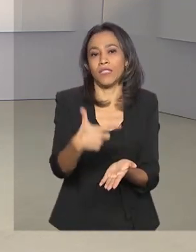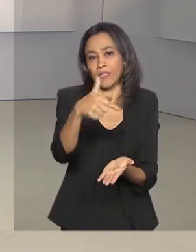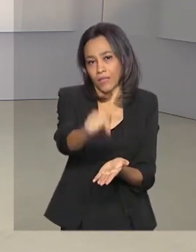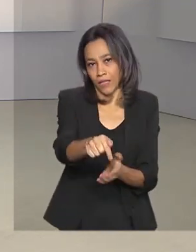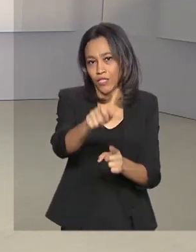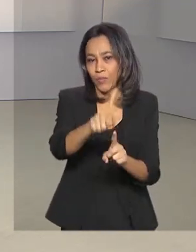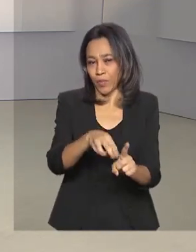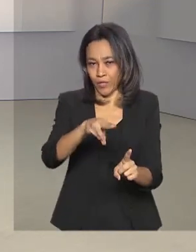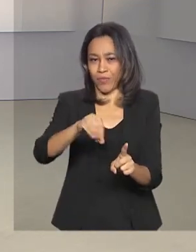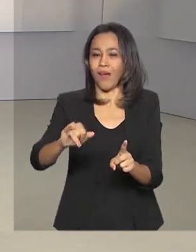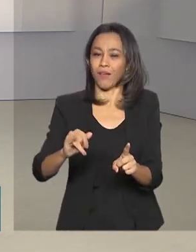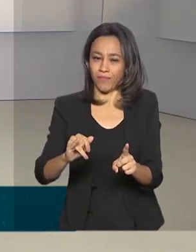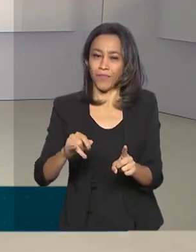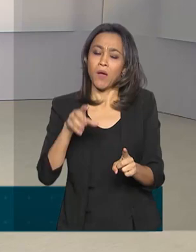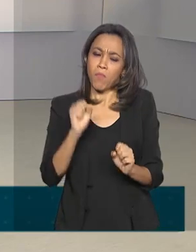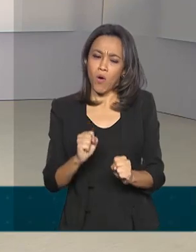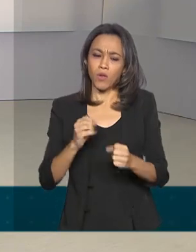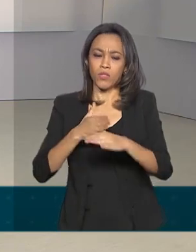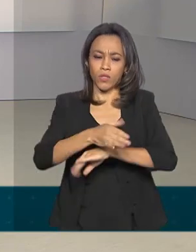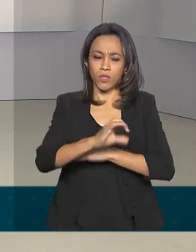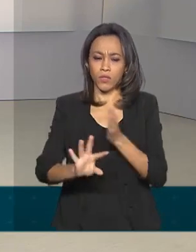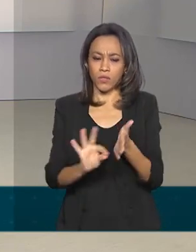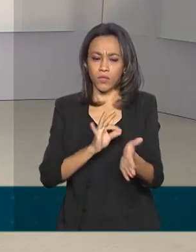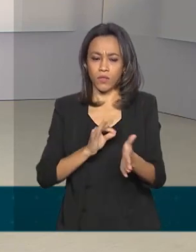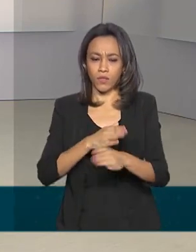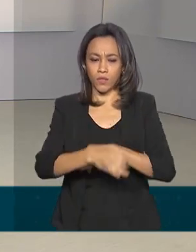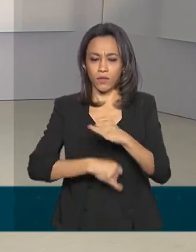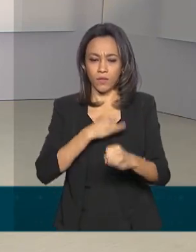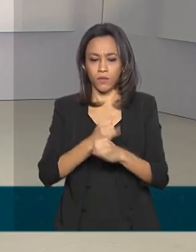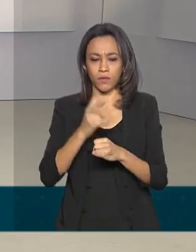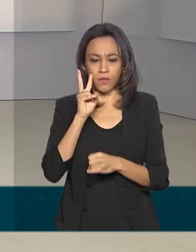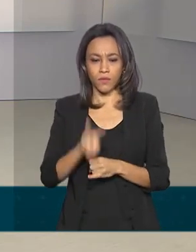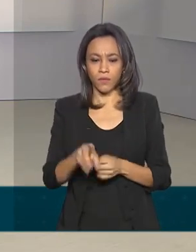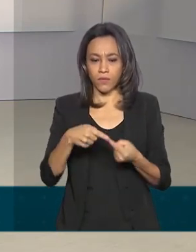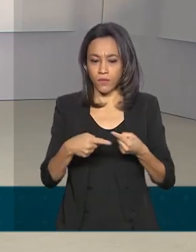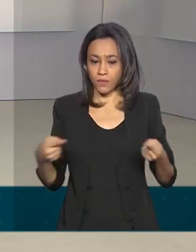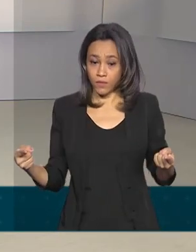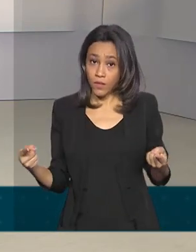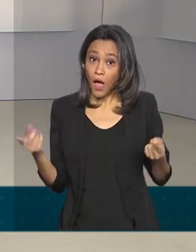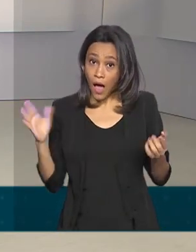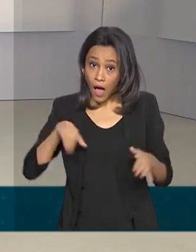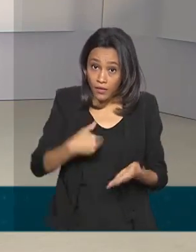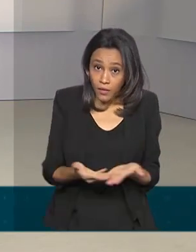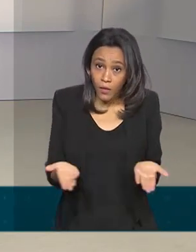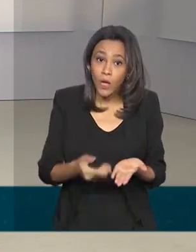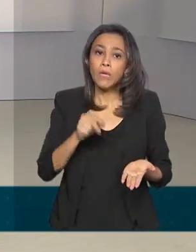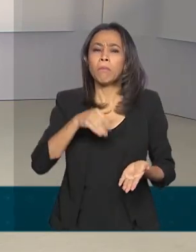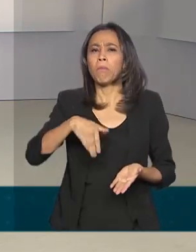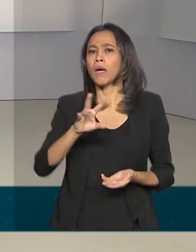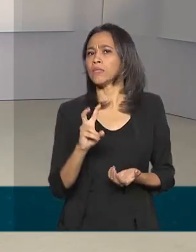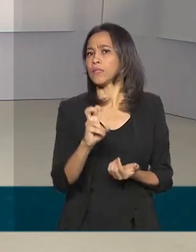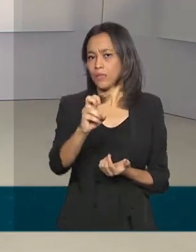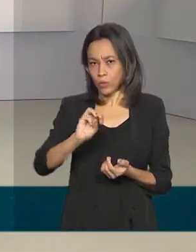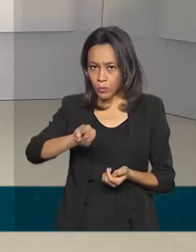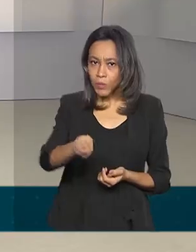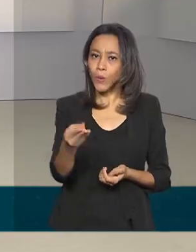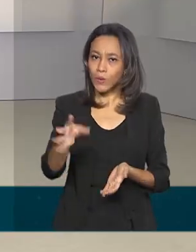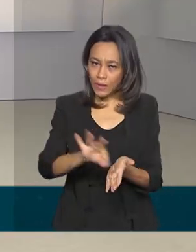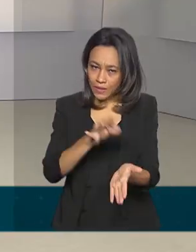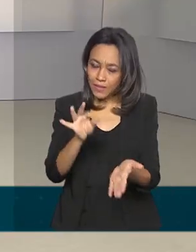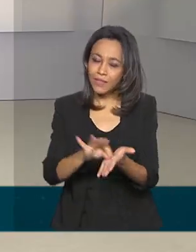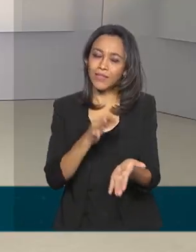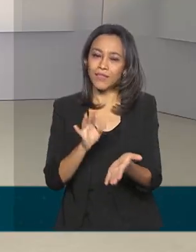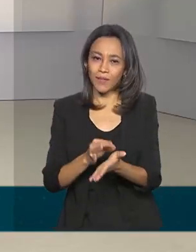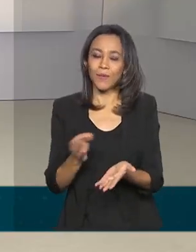inscrever, é só acessar enem.inep.gov.br. Até agora, já foram registradas mais de 5 milhões de inscrições